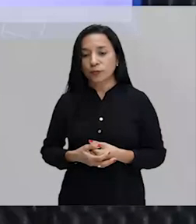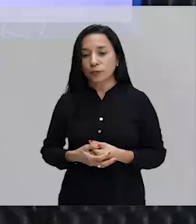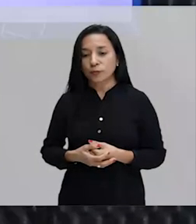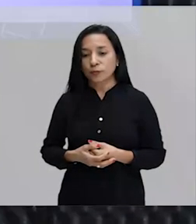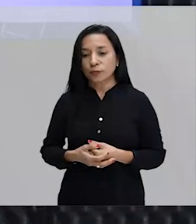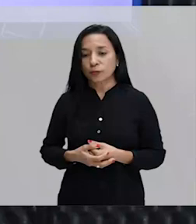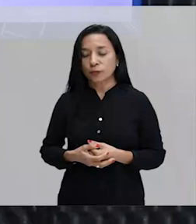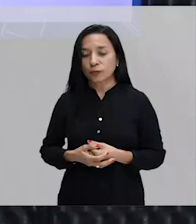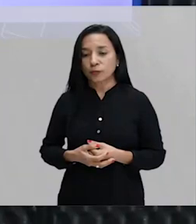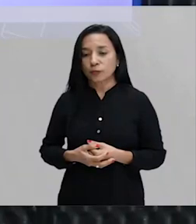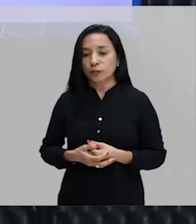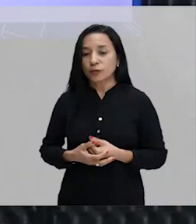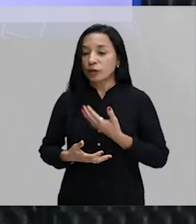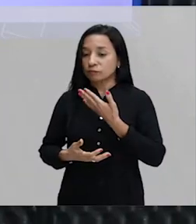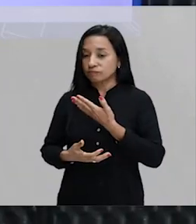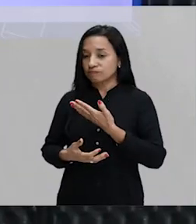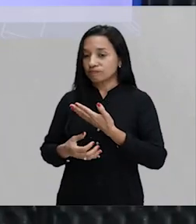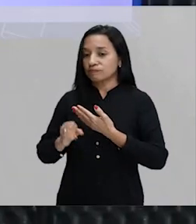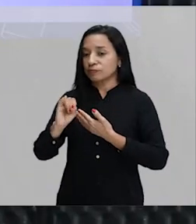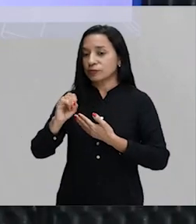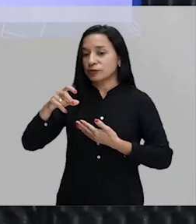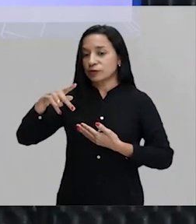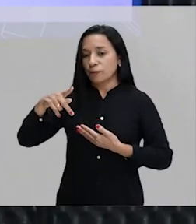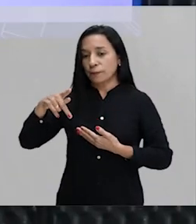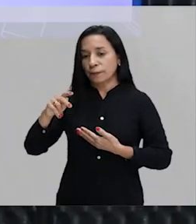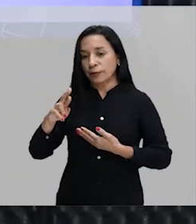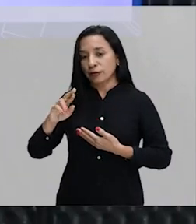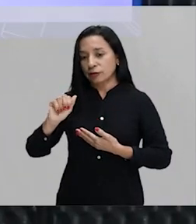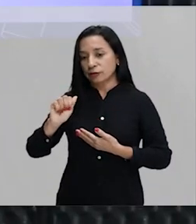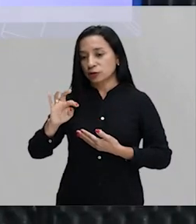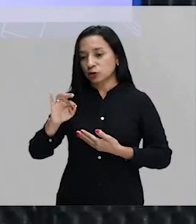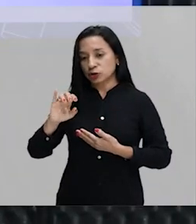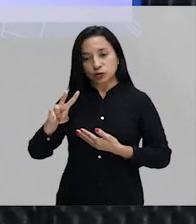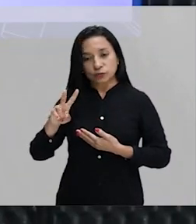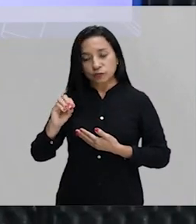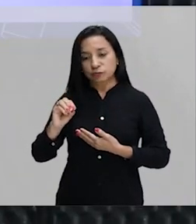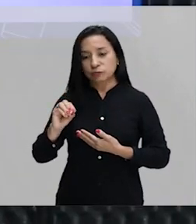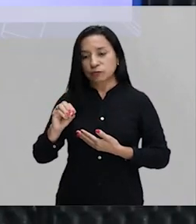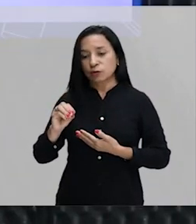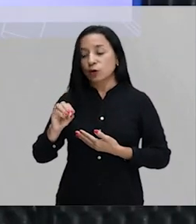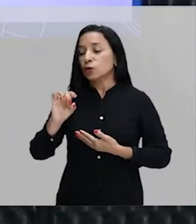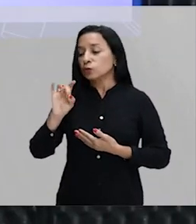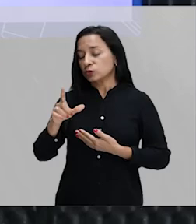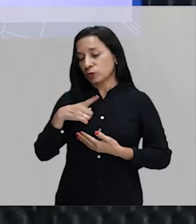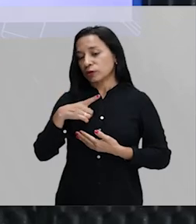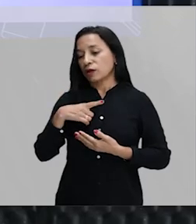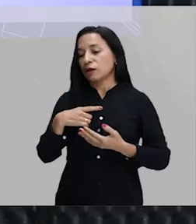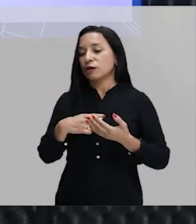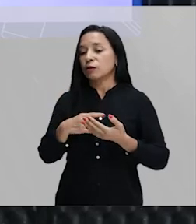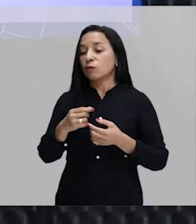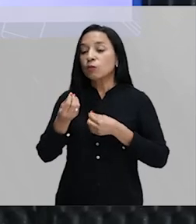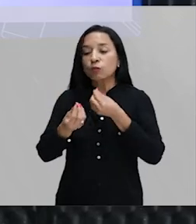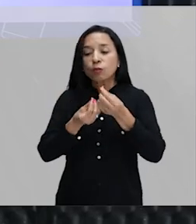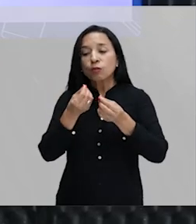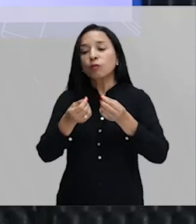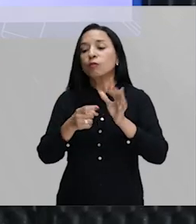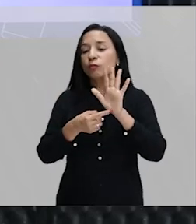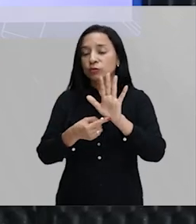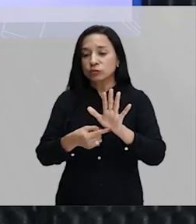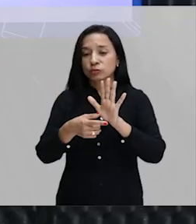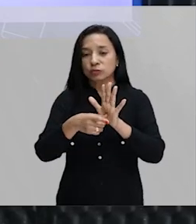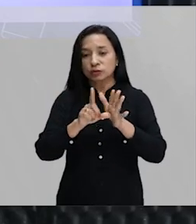tenga esse é o imperativo só existem essas formas tá não tem imperativo negativo